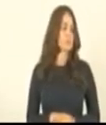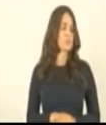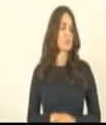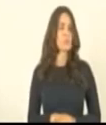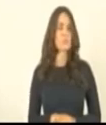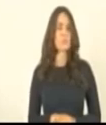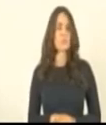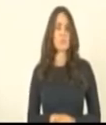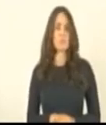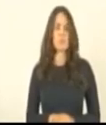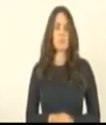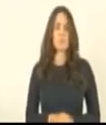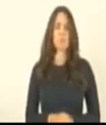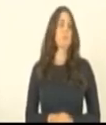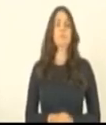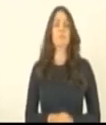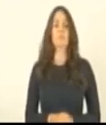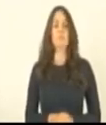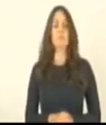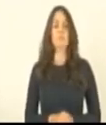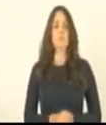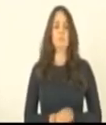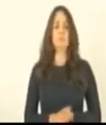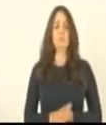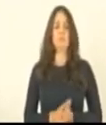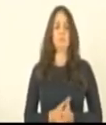João Cose, Mazinho dos Anjos,